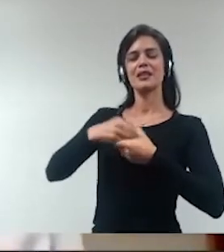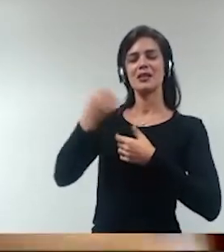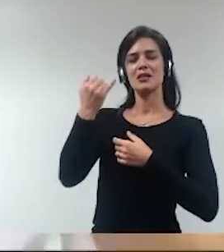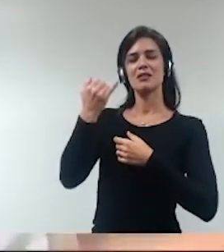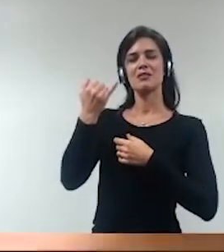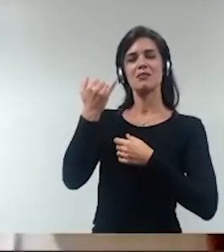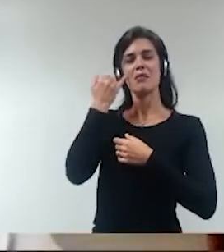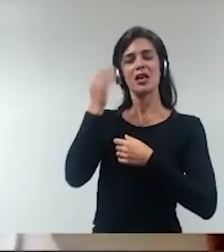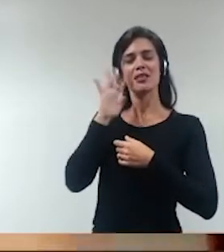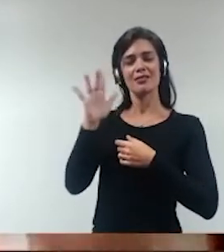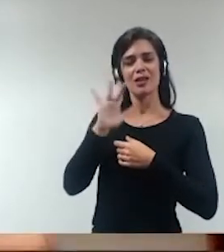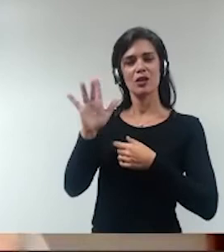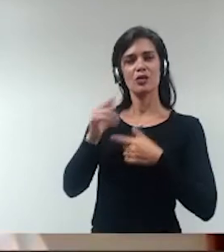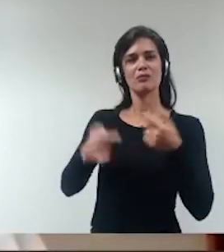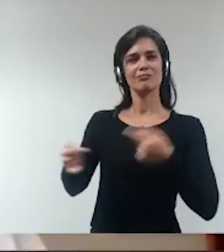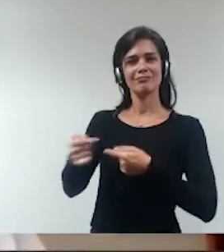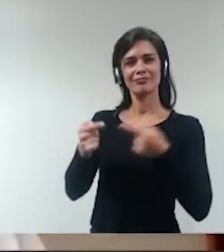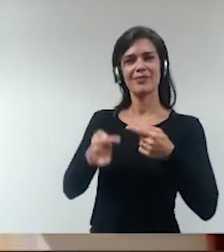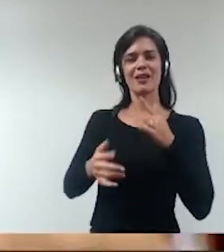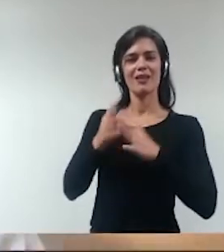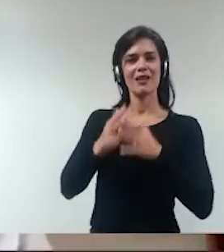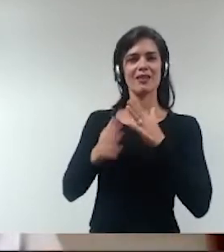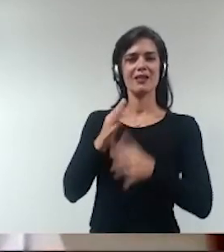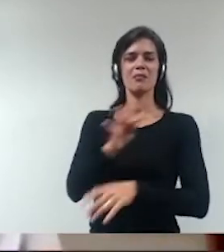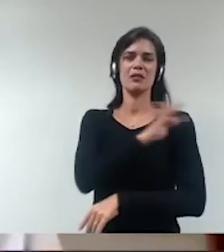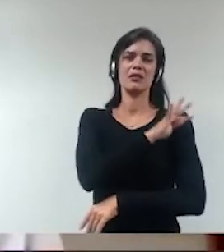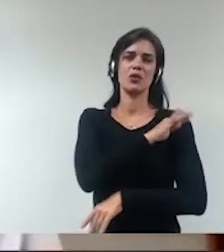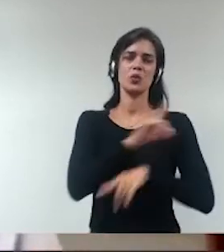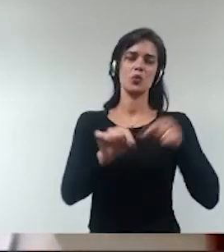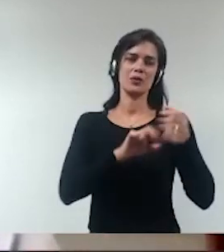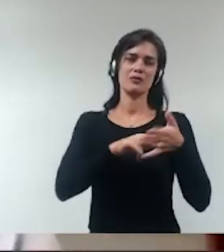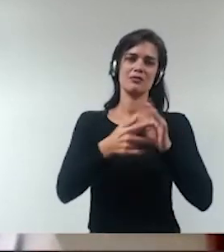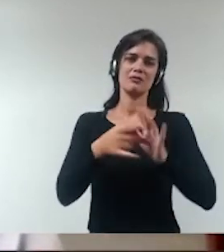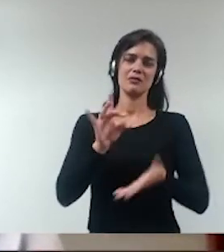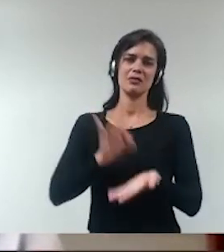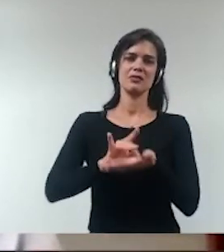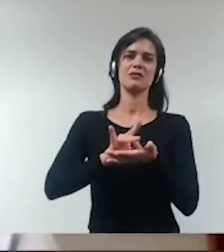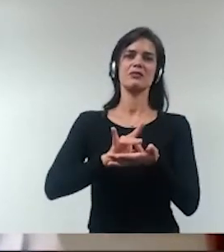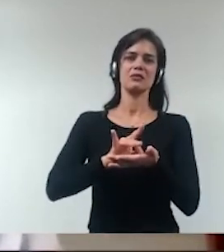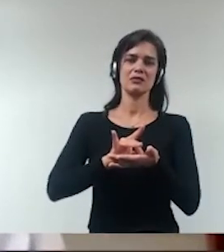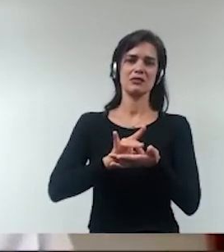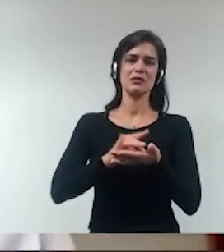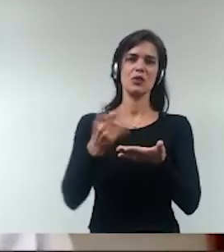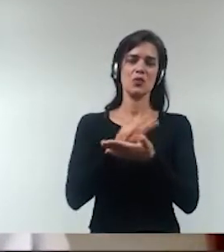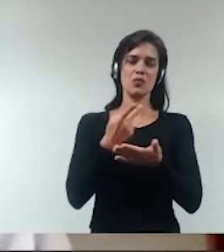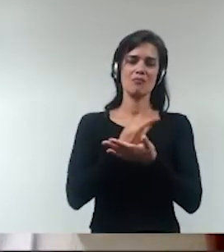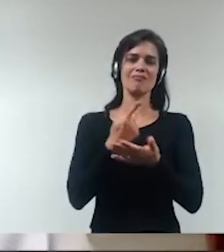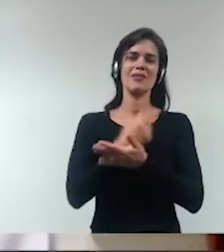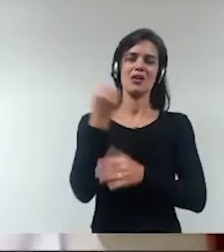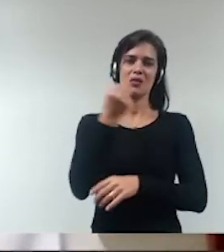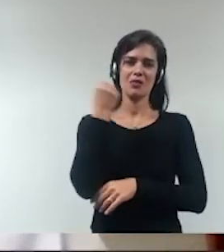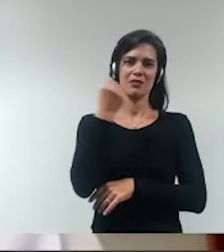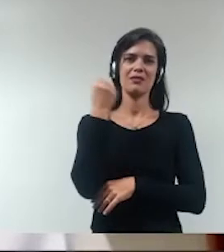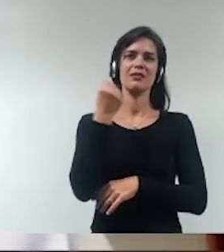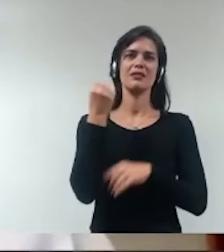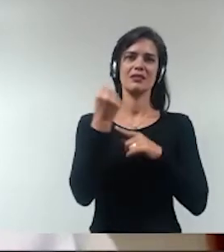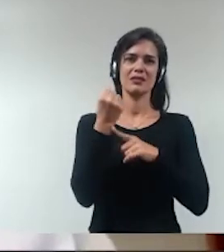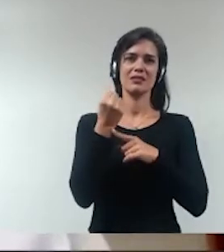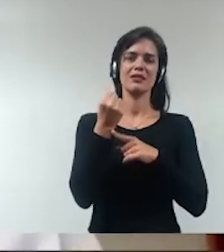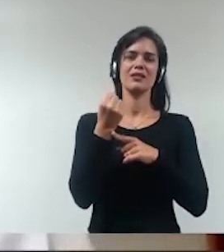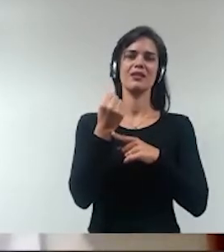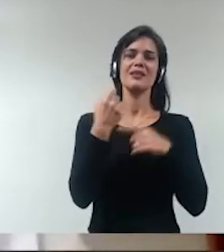que termina atrapalhando a discussão técnica sobre o que seria efetivamente o erro grosseiro que deveria ser